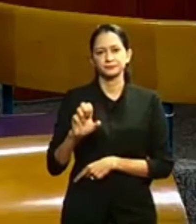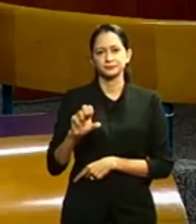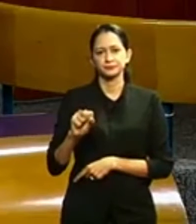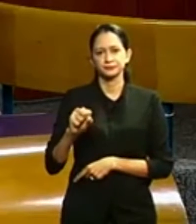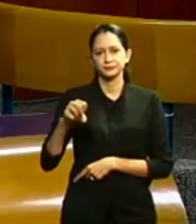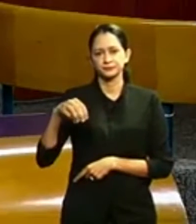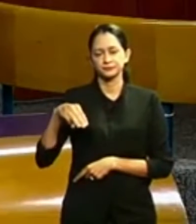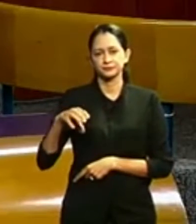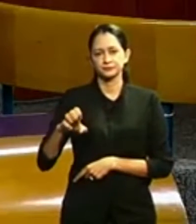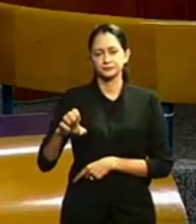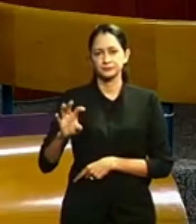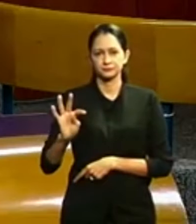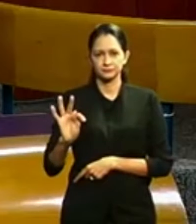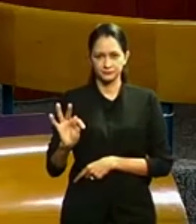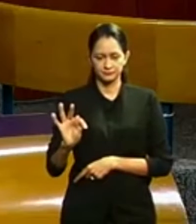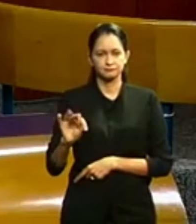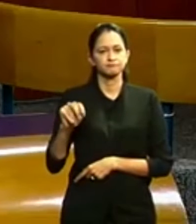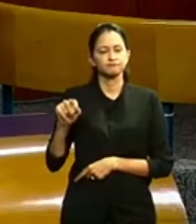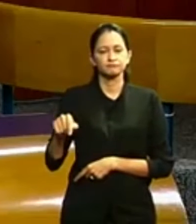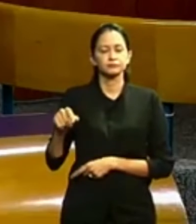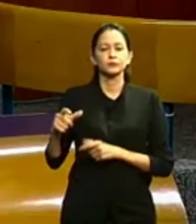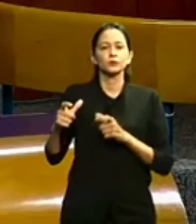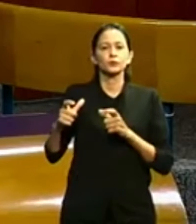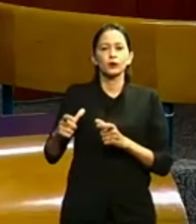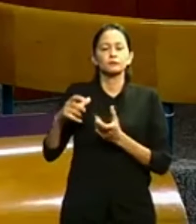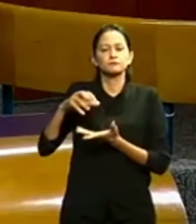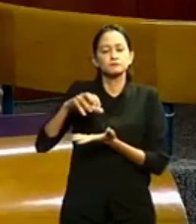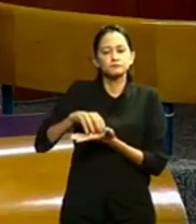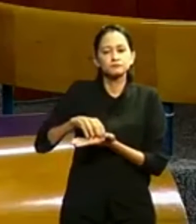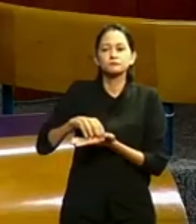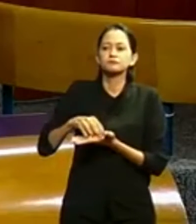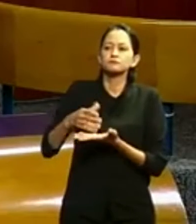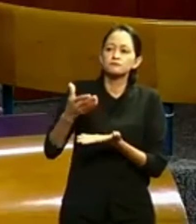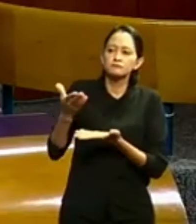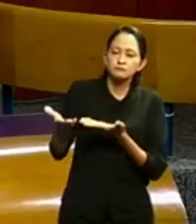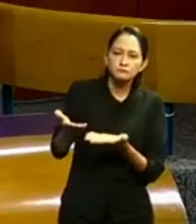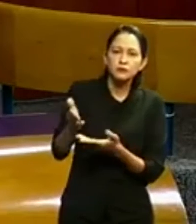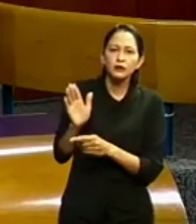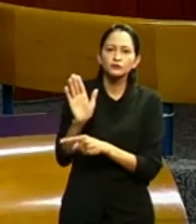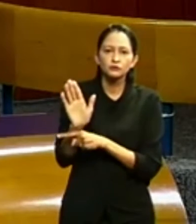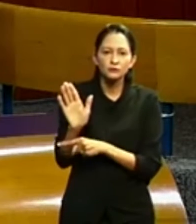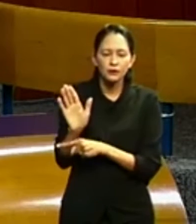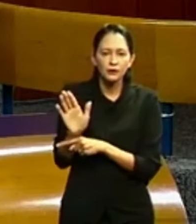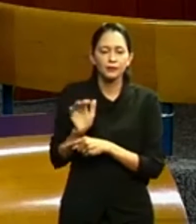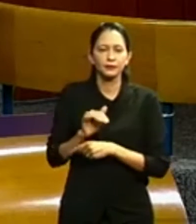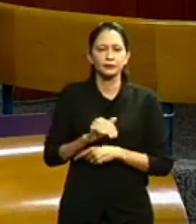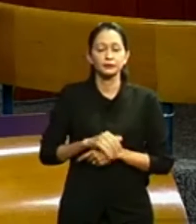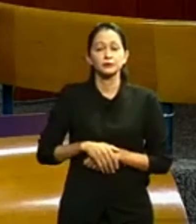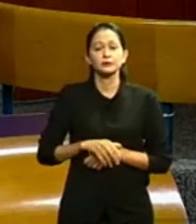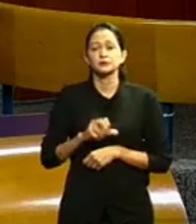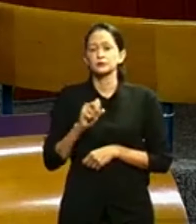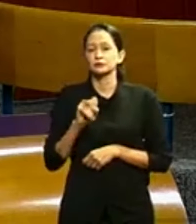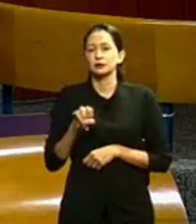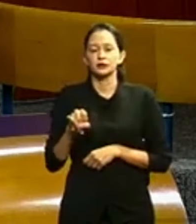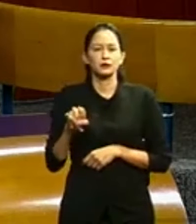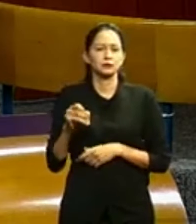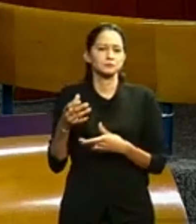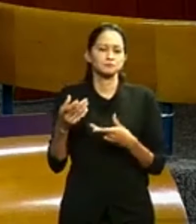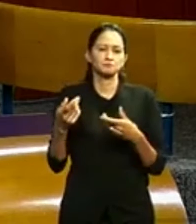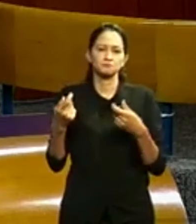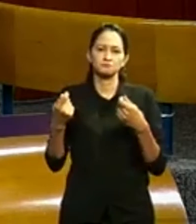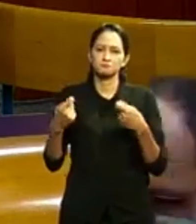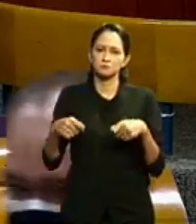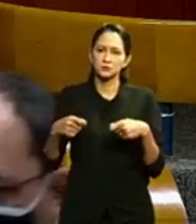pronto para receber, para acolher, para encaminhar, para ajudar em necessidades que